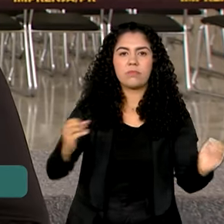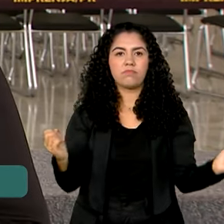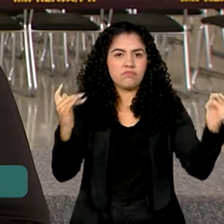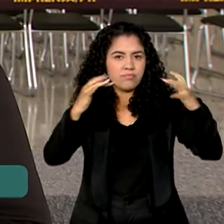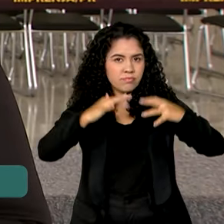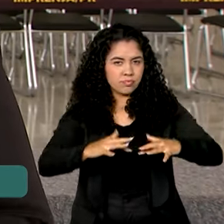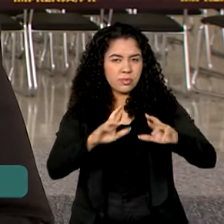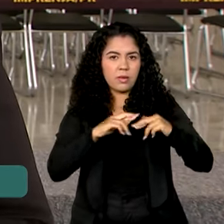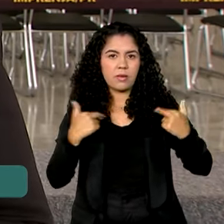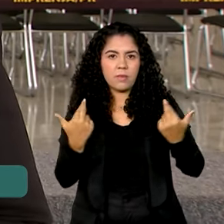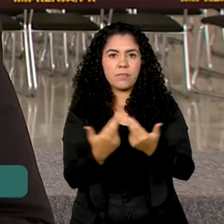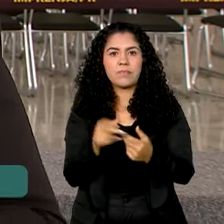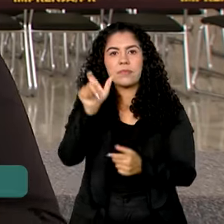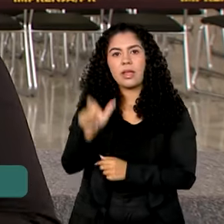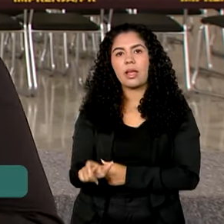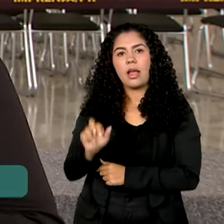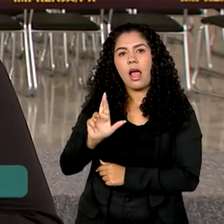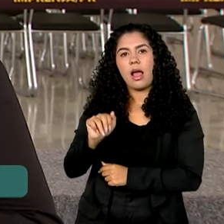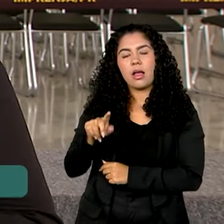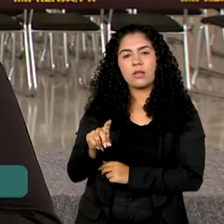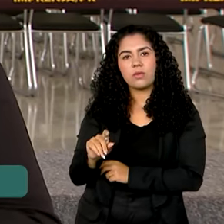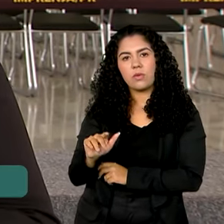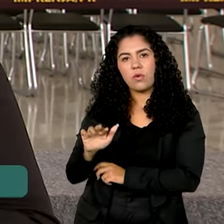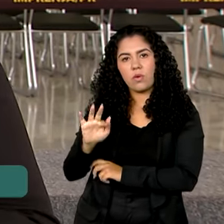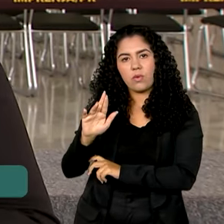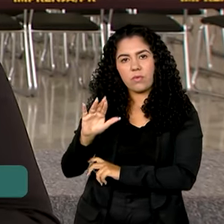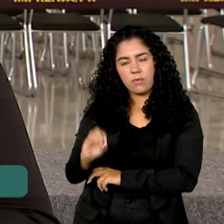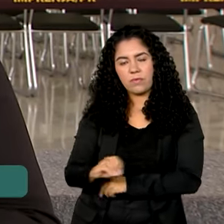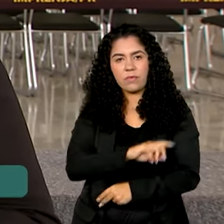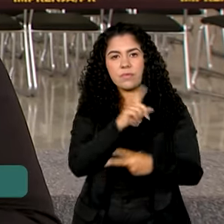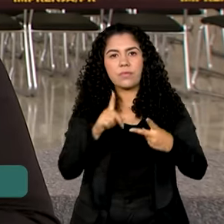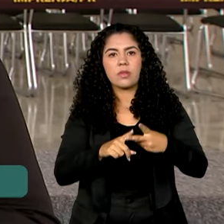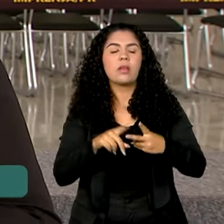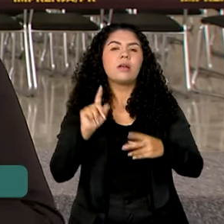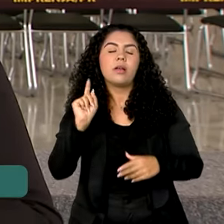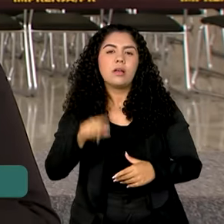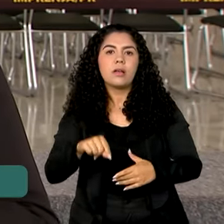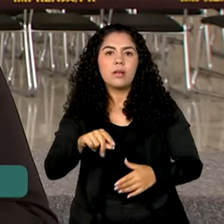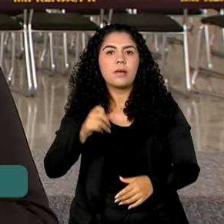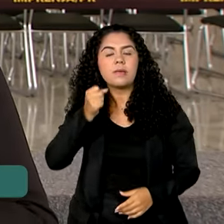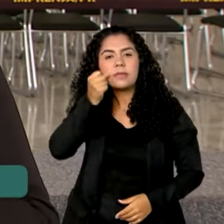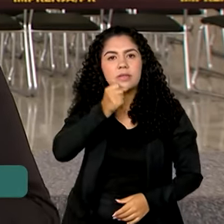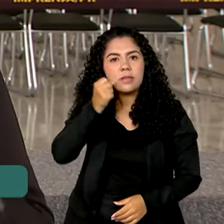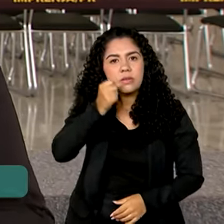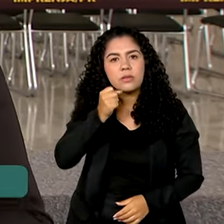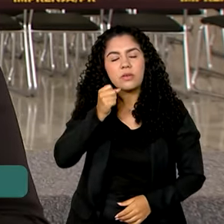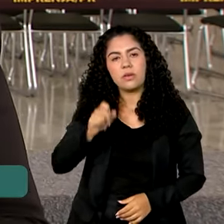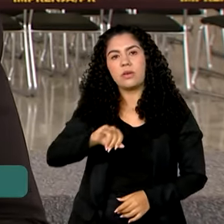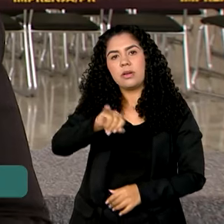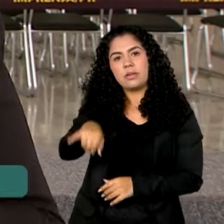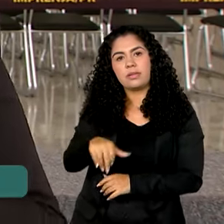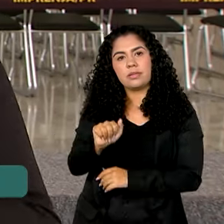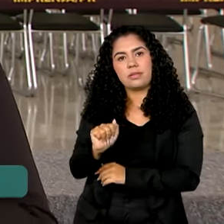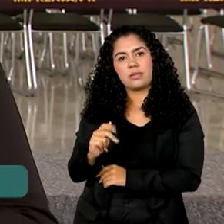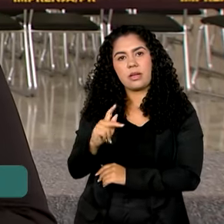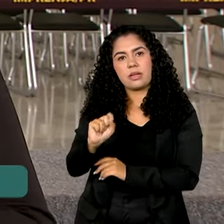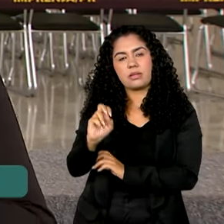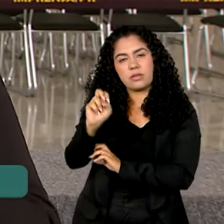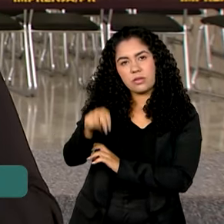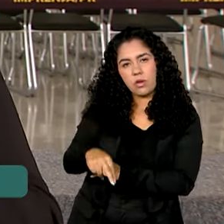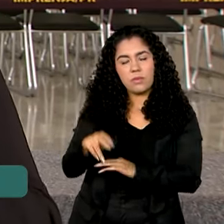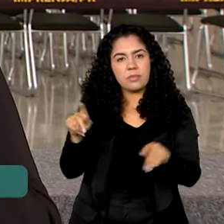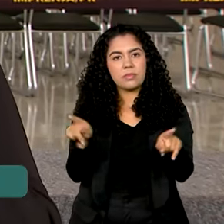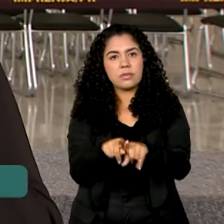Congresso, o senador Randolfo Rodrigues, o líder do governo no Senado Federal, que é o senador Jax Wagner, e o líder do governo na Câmara dos